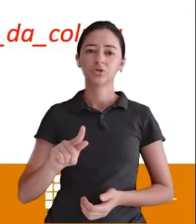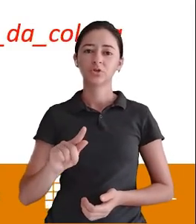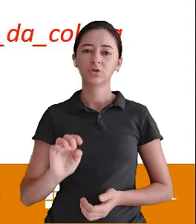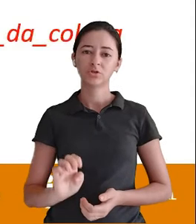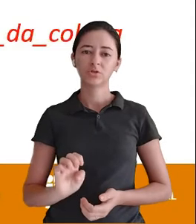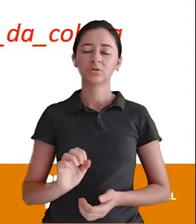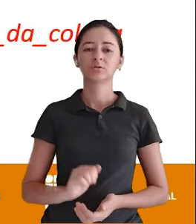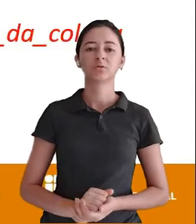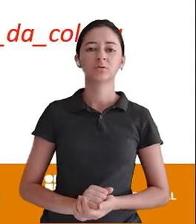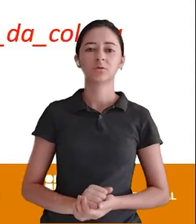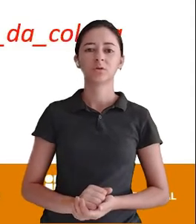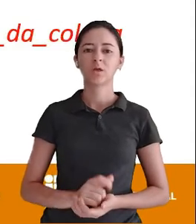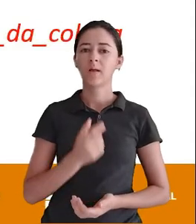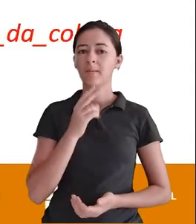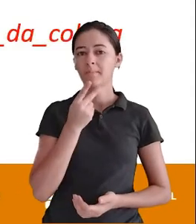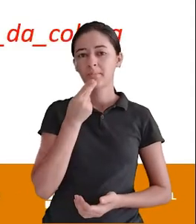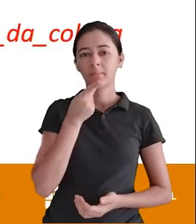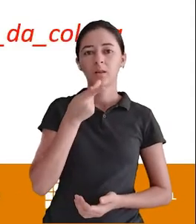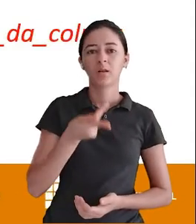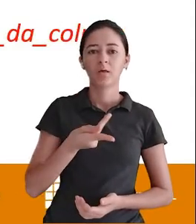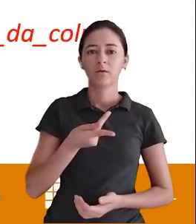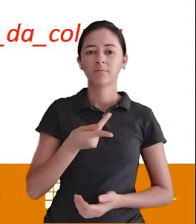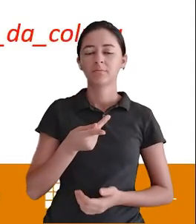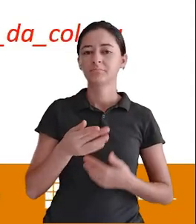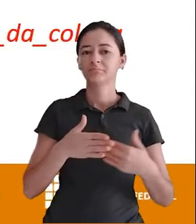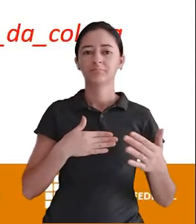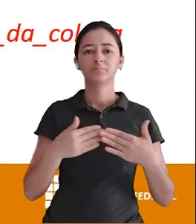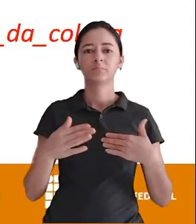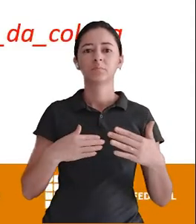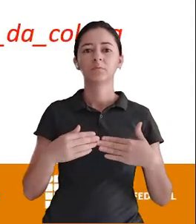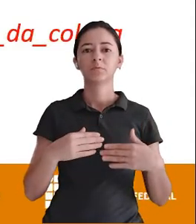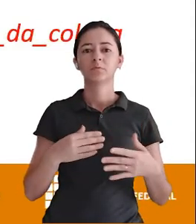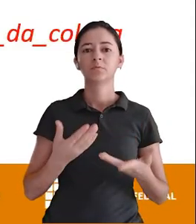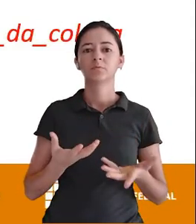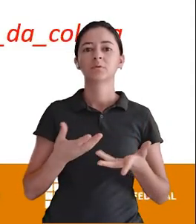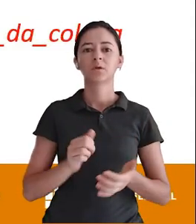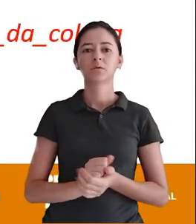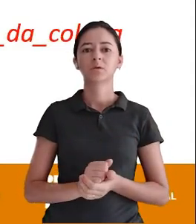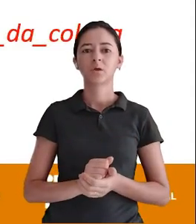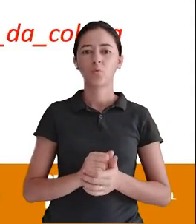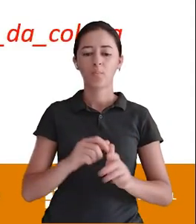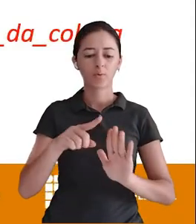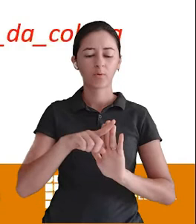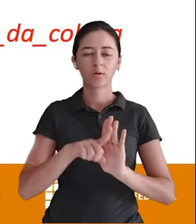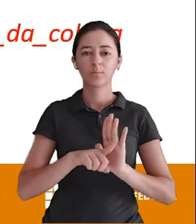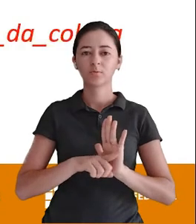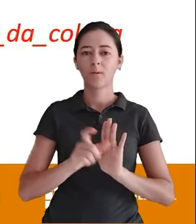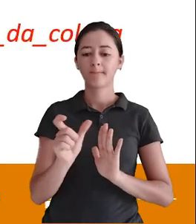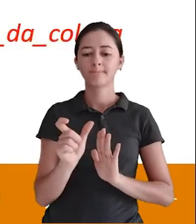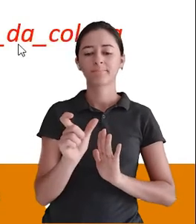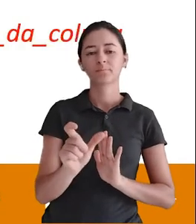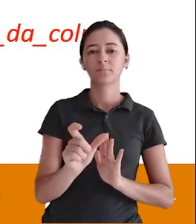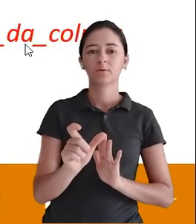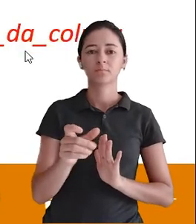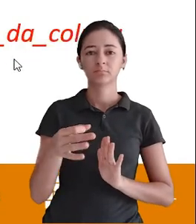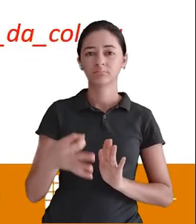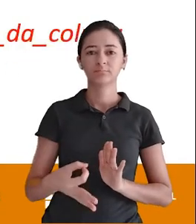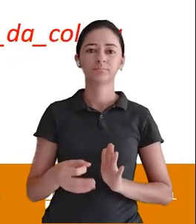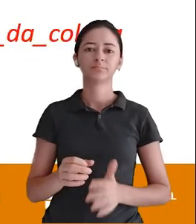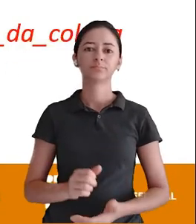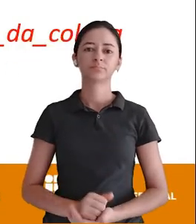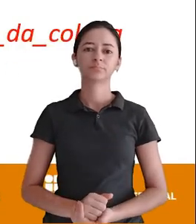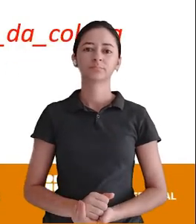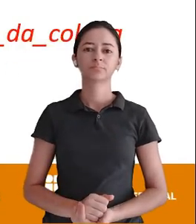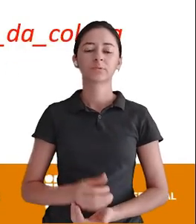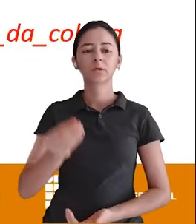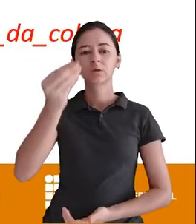assim Não tem importância Não interessa Na programação Não quer saber Da pronúncia Ela quer saber Se funciona Aí nós temos Aqui